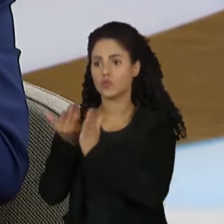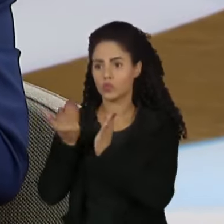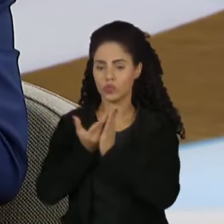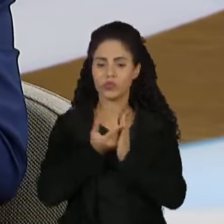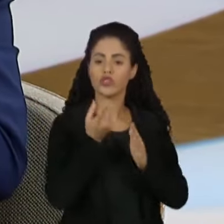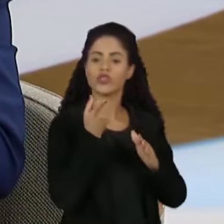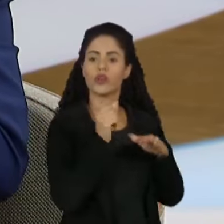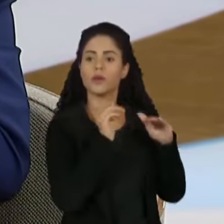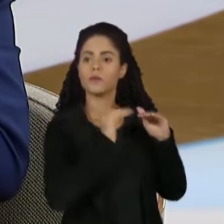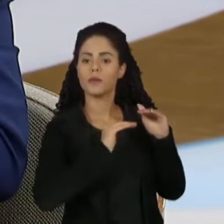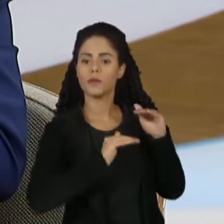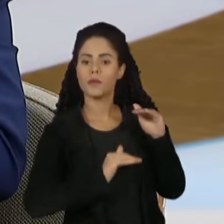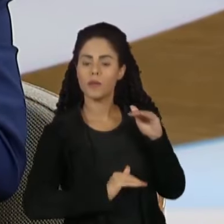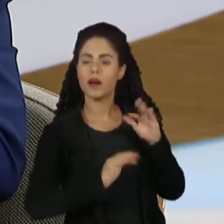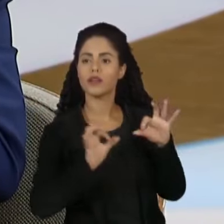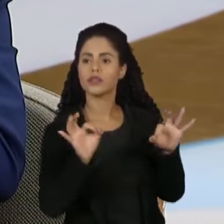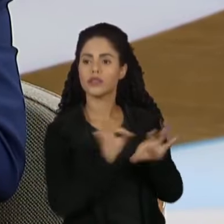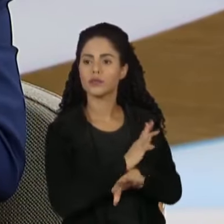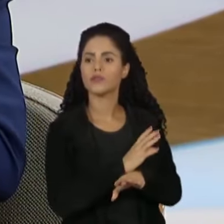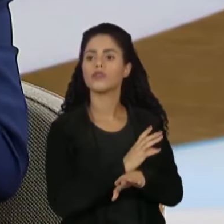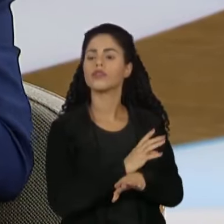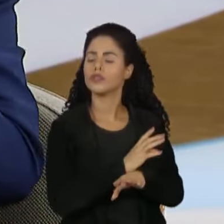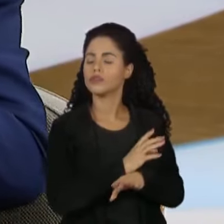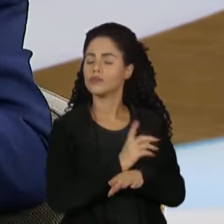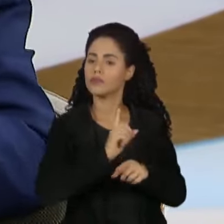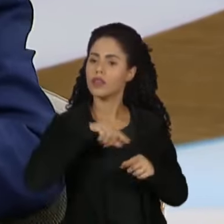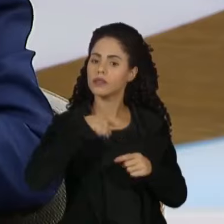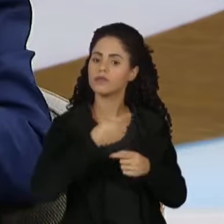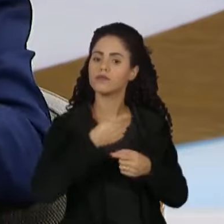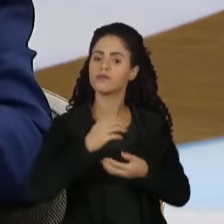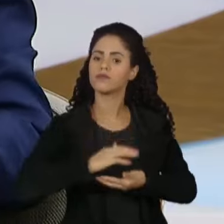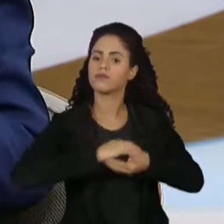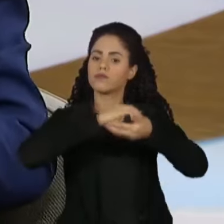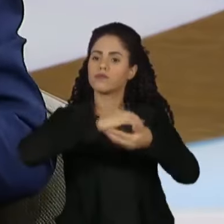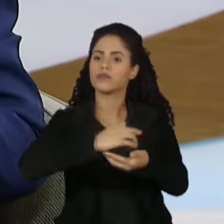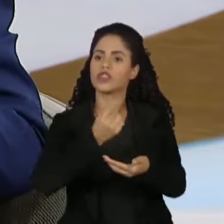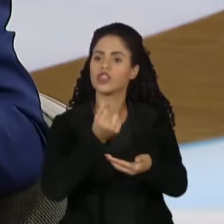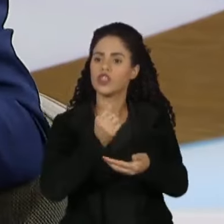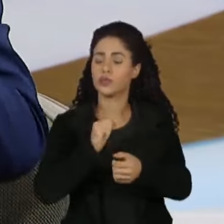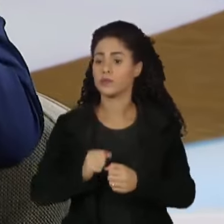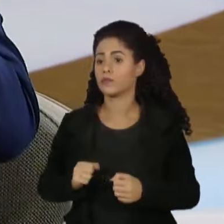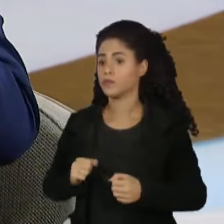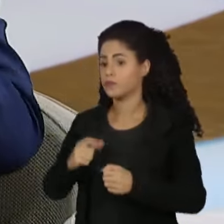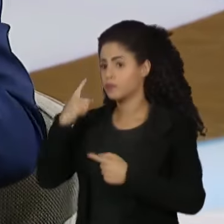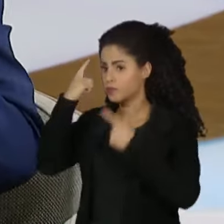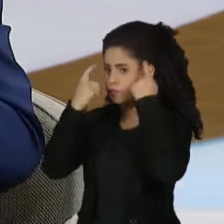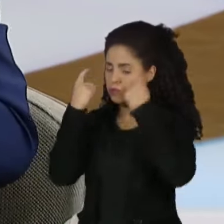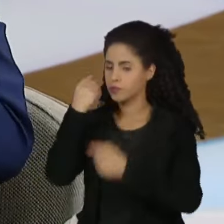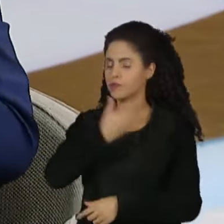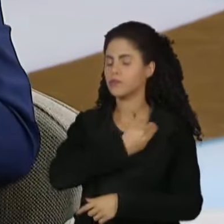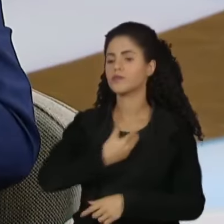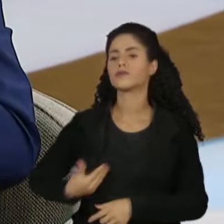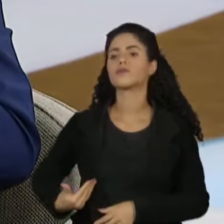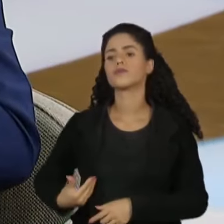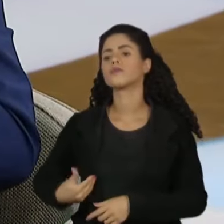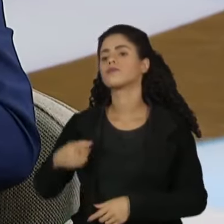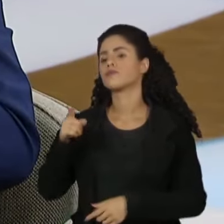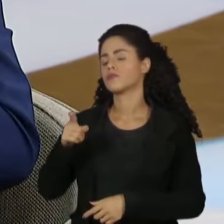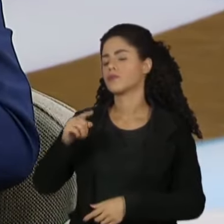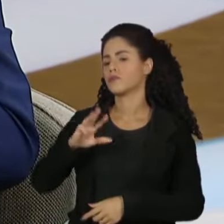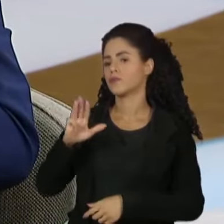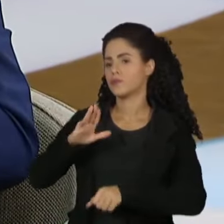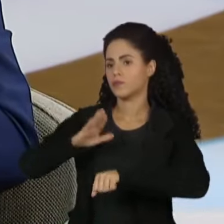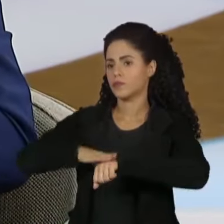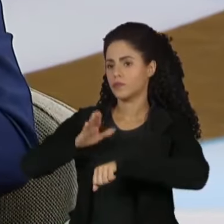ensino médio e continuar seus estudos. Então, essa é uma preocupação do governo. É uma marca do presidente Lula